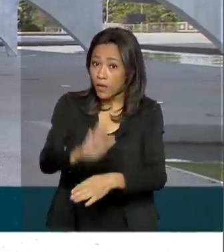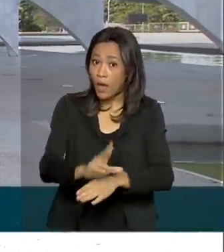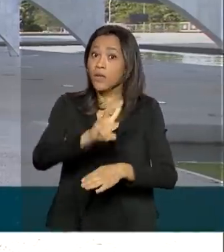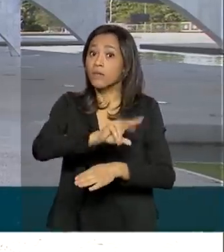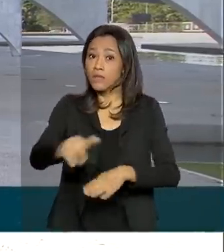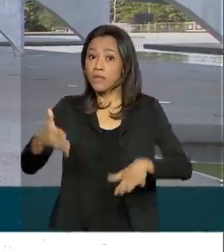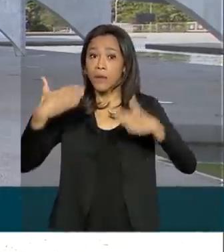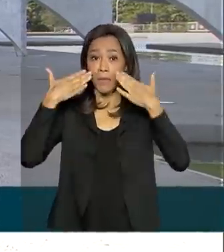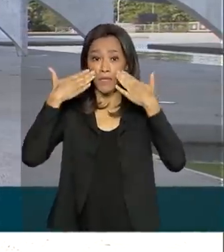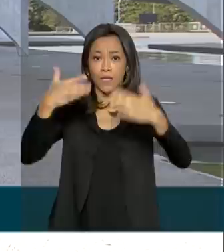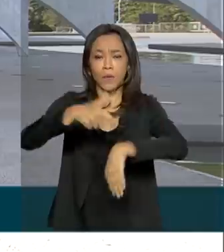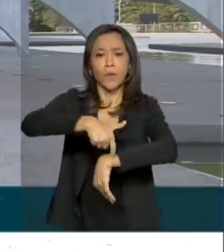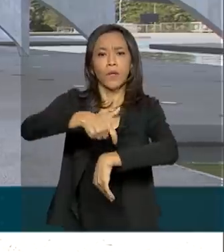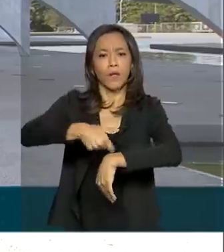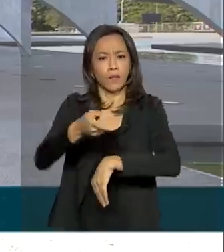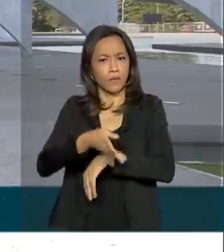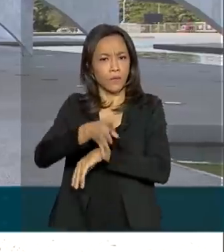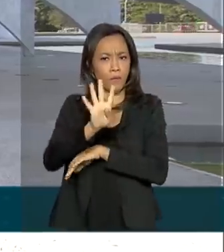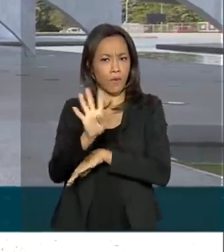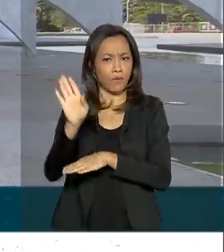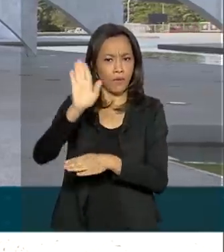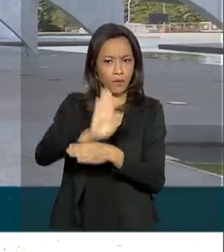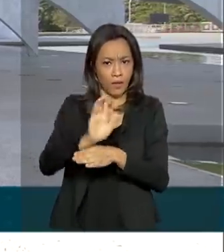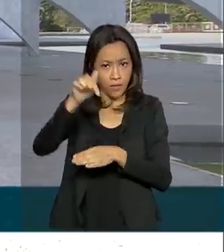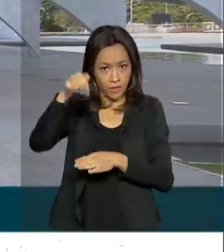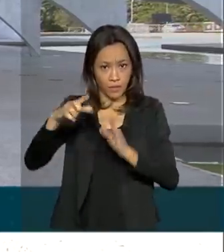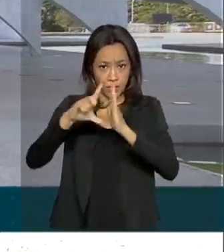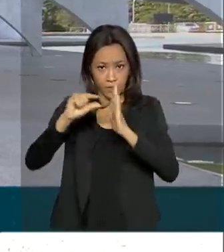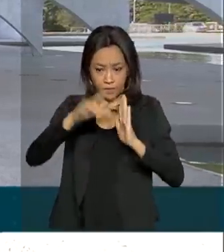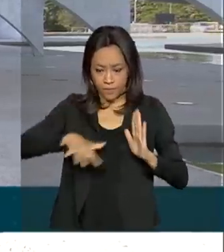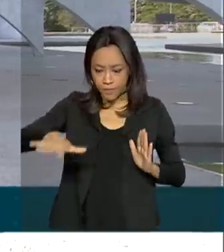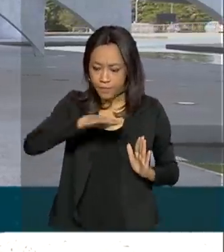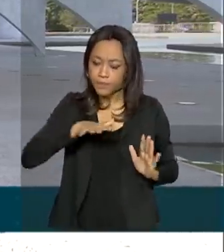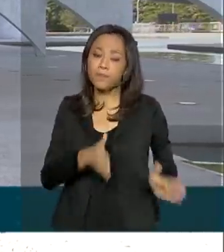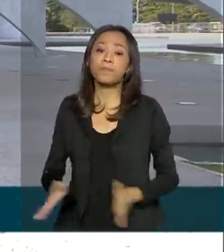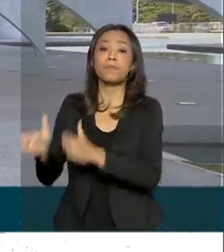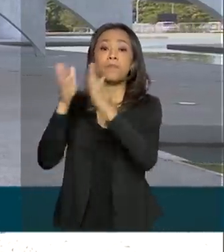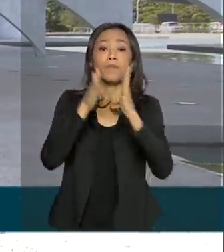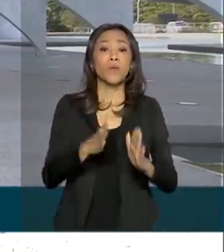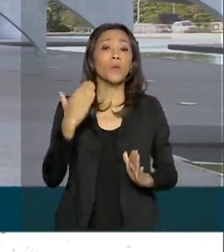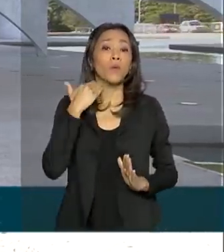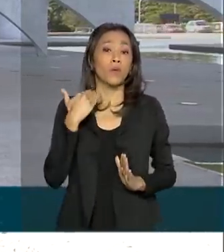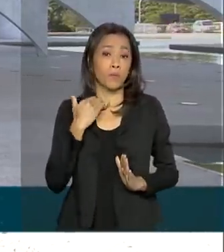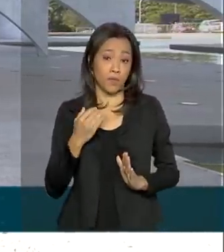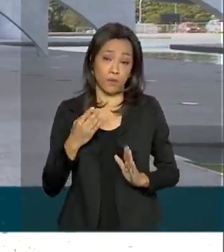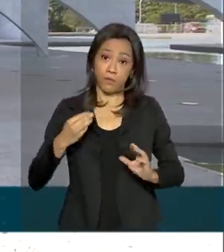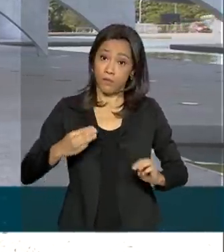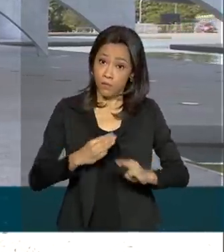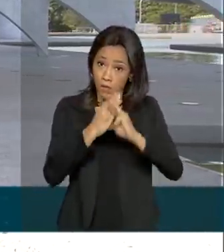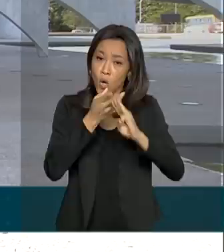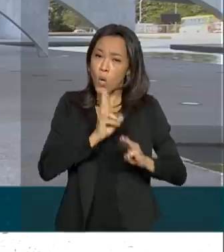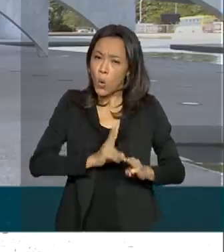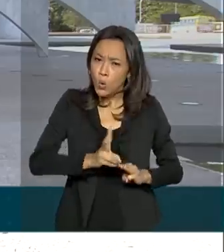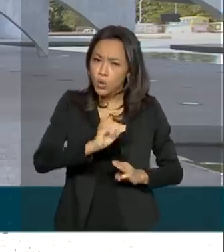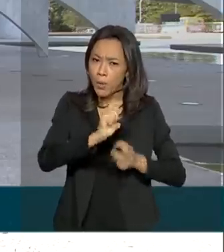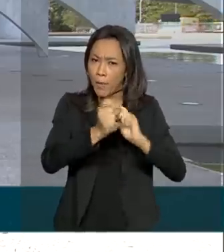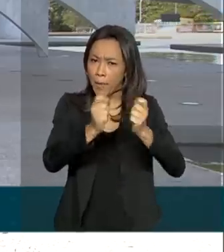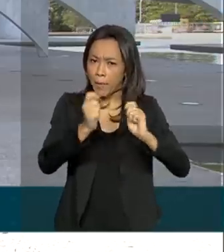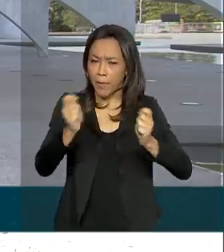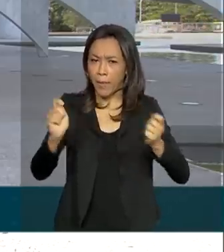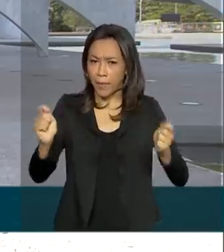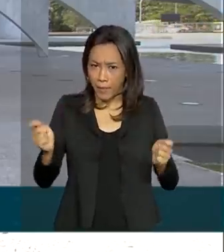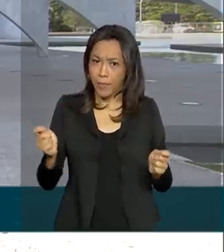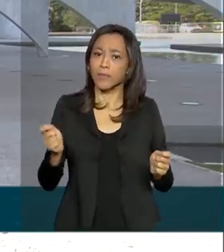4 horas, aqui no Palácio do Planalto. E a Caixa Econômica segue com o calendário de pagamentos do auxílio.